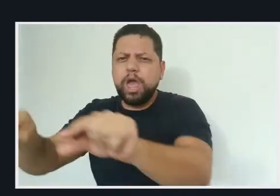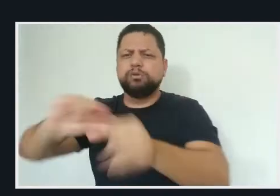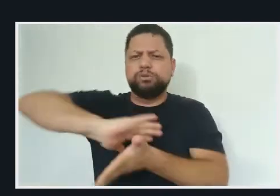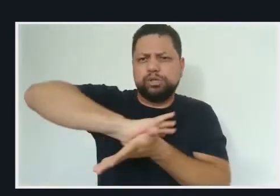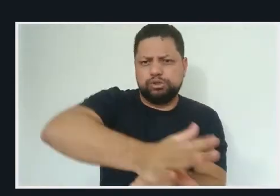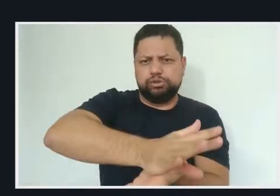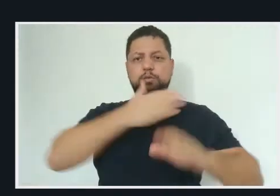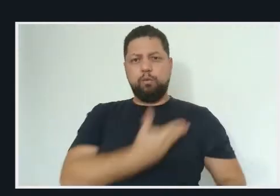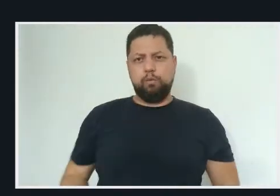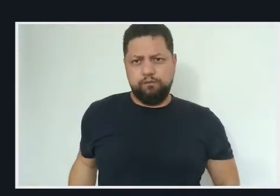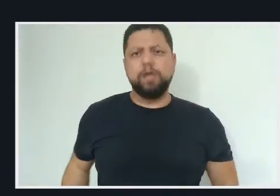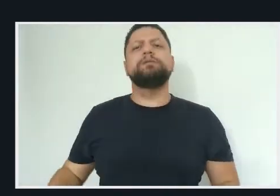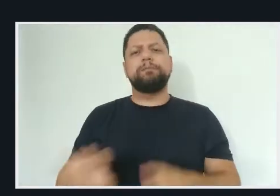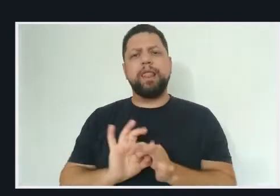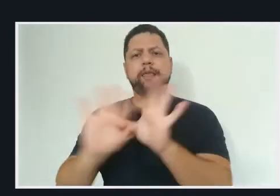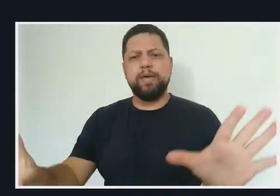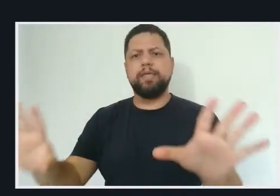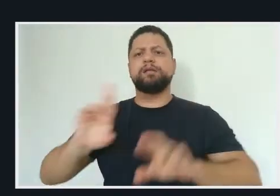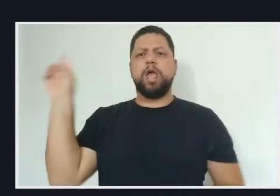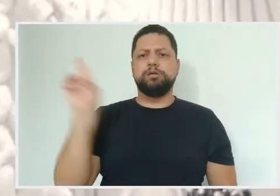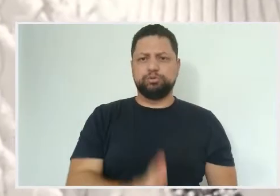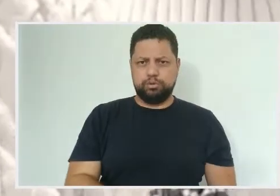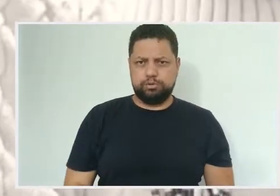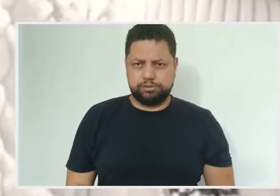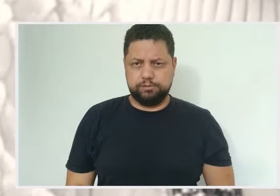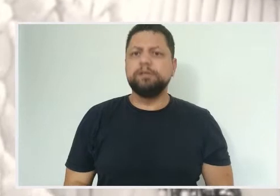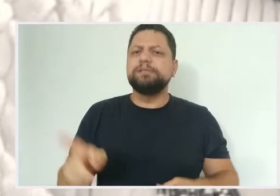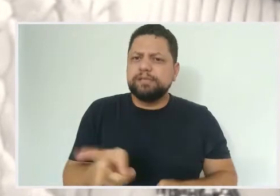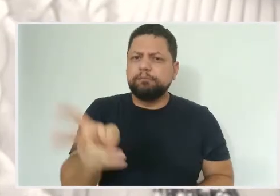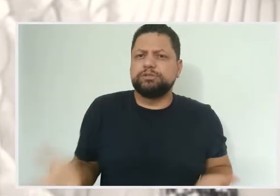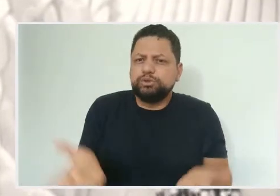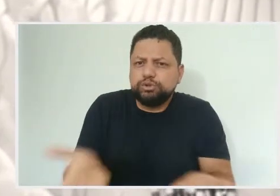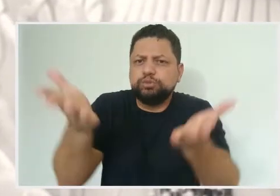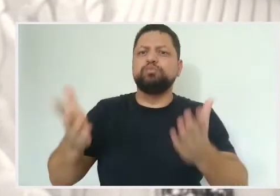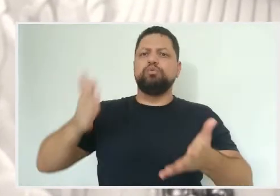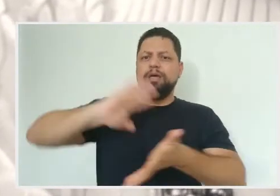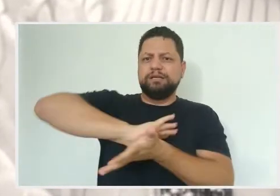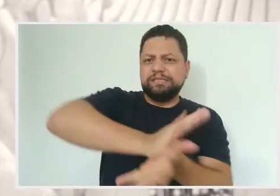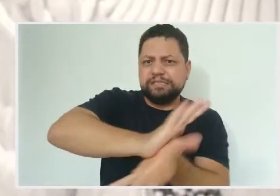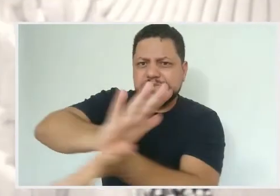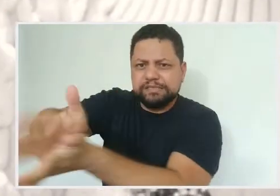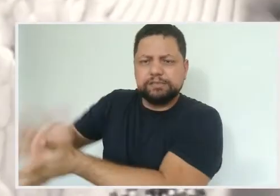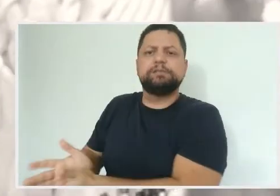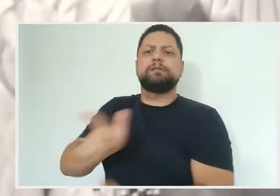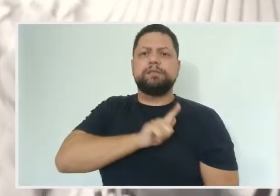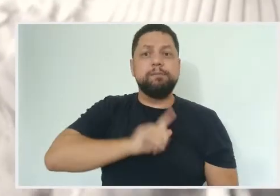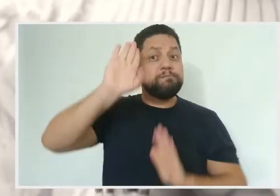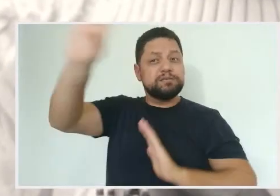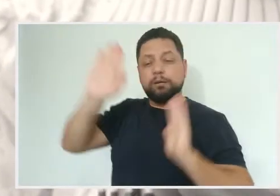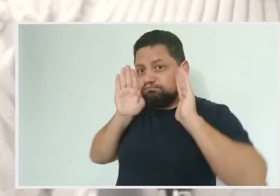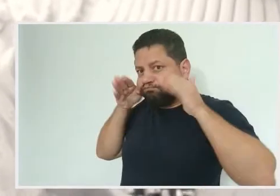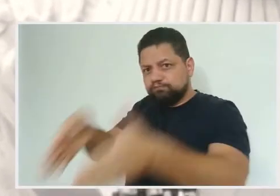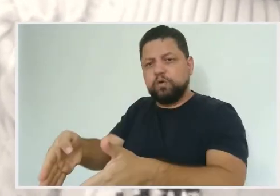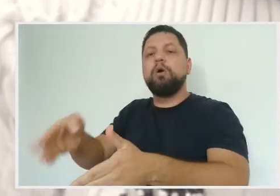cidadania e na erradicação de todas as formas de discriminação. São inconstitucionais porque afrontam o princípio de promoção do